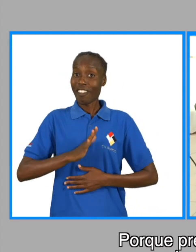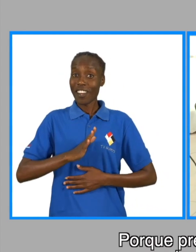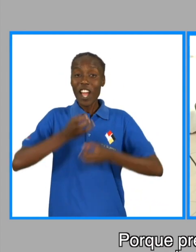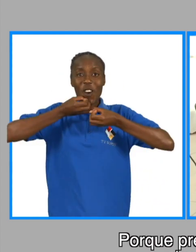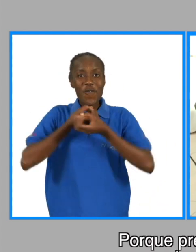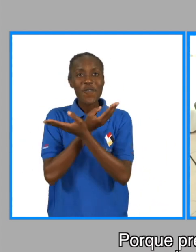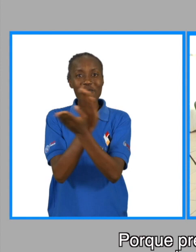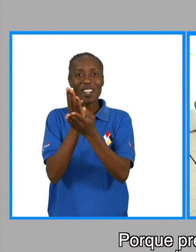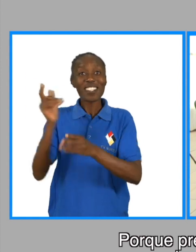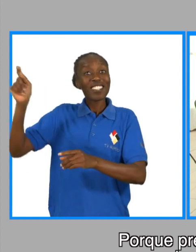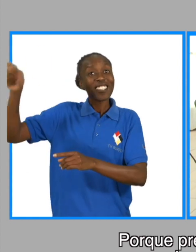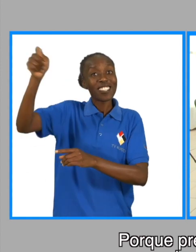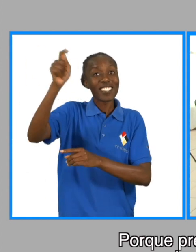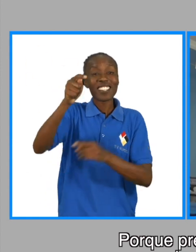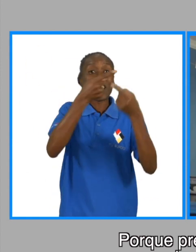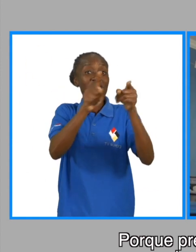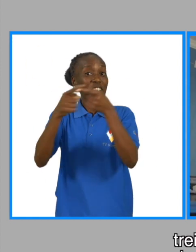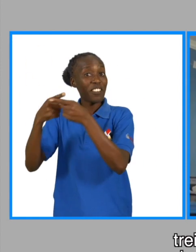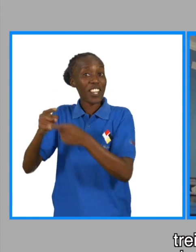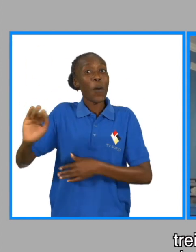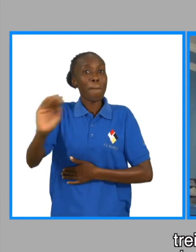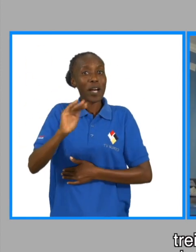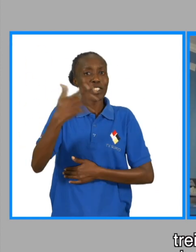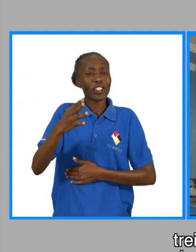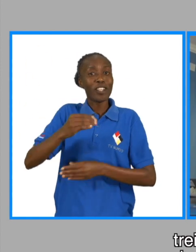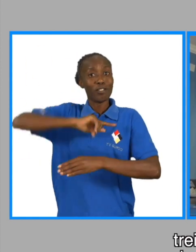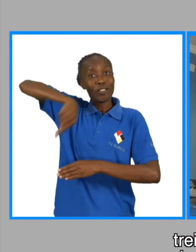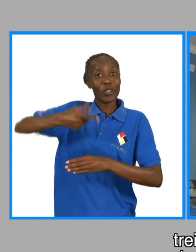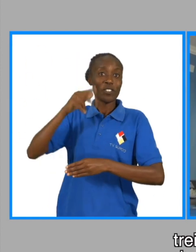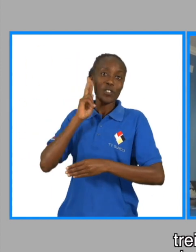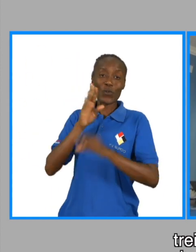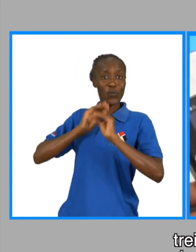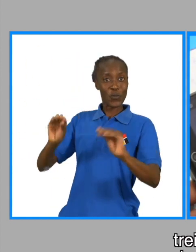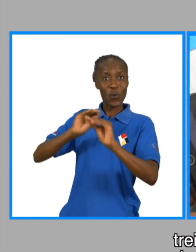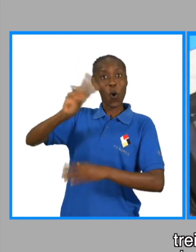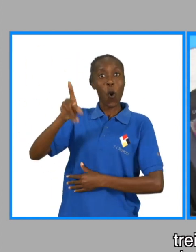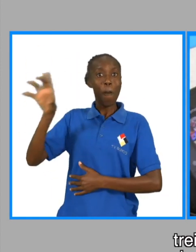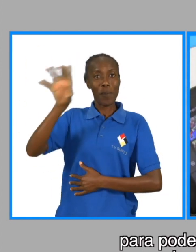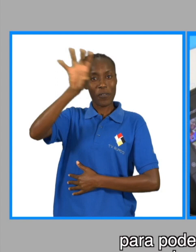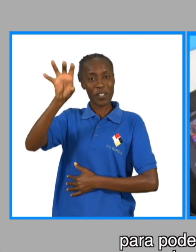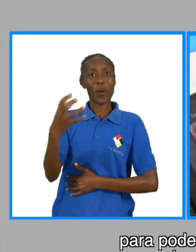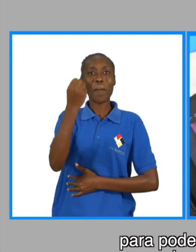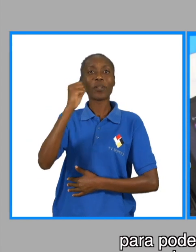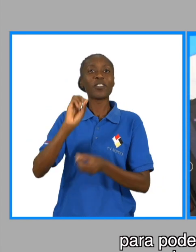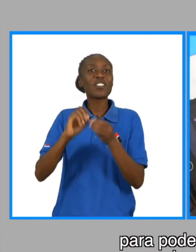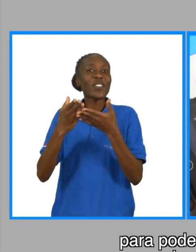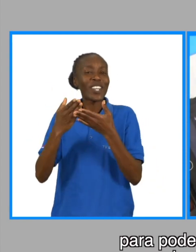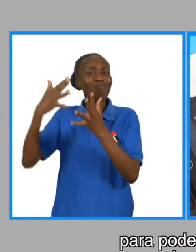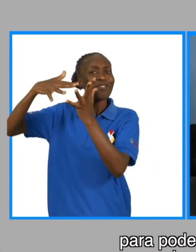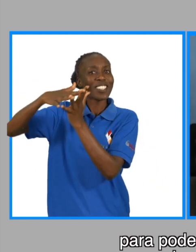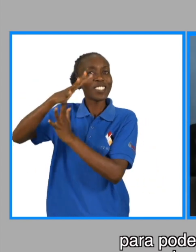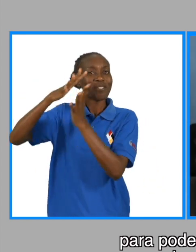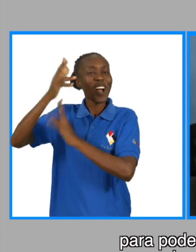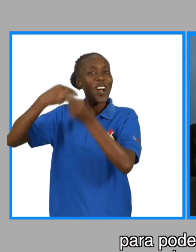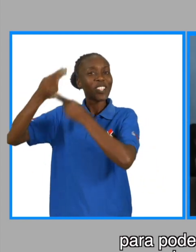pretendemos que a informação chegue de todos os lados treinamos jovens surdos de outras partes do país para poderem também contar